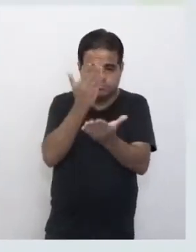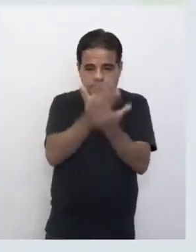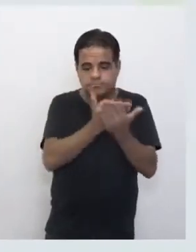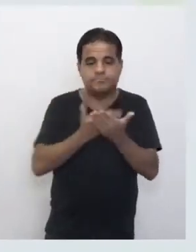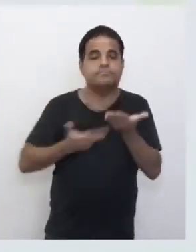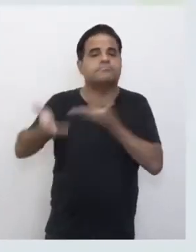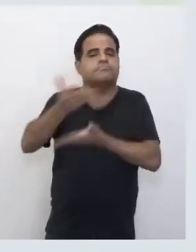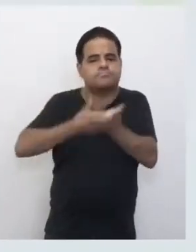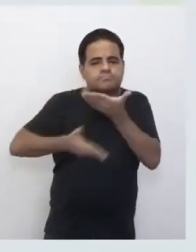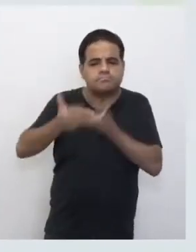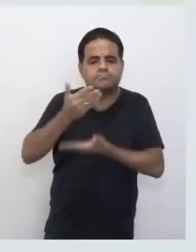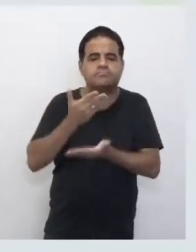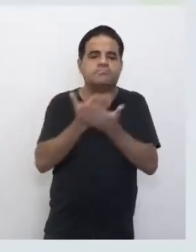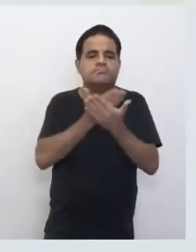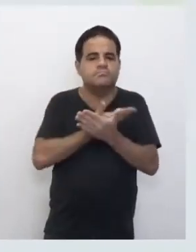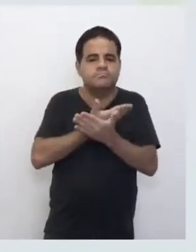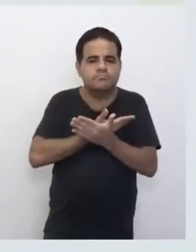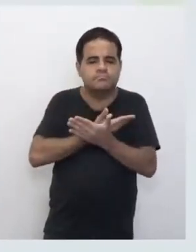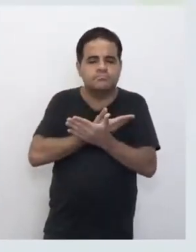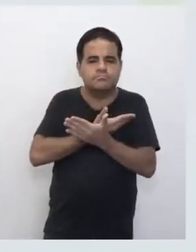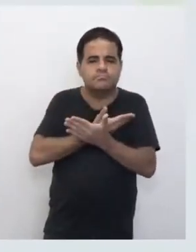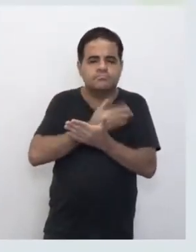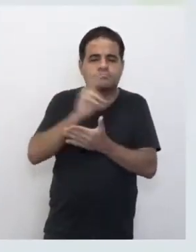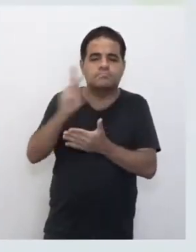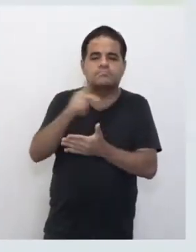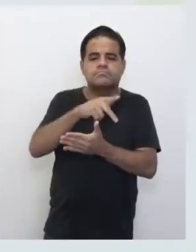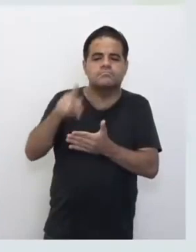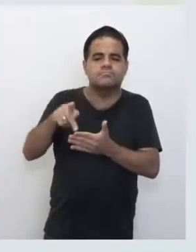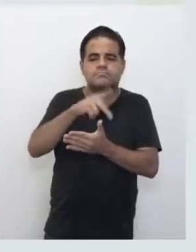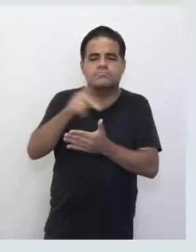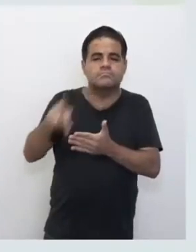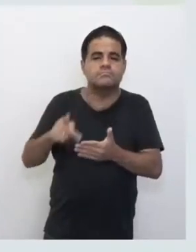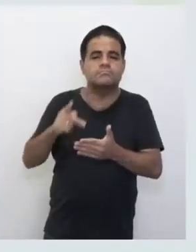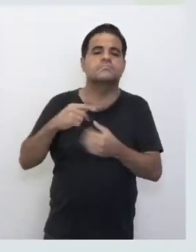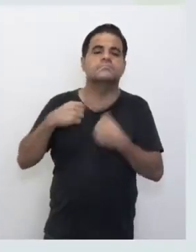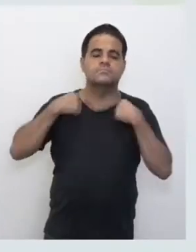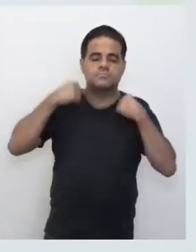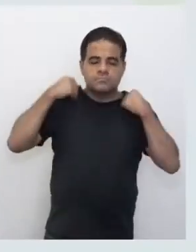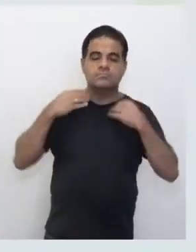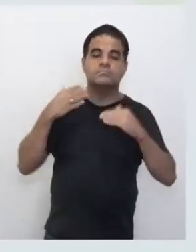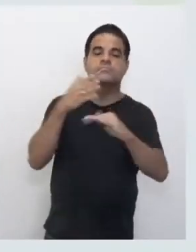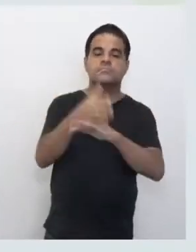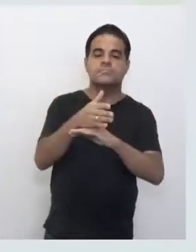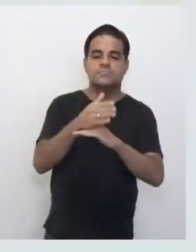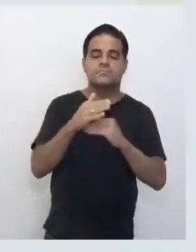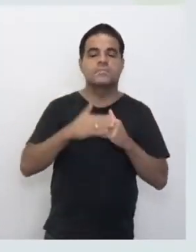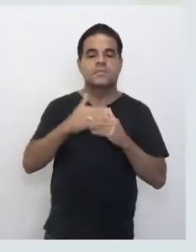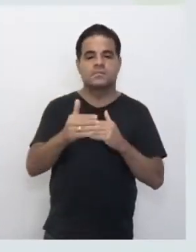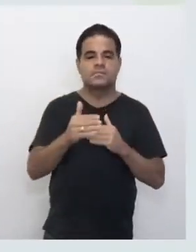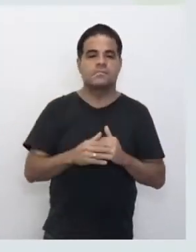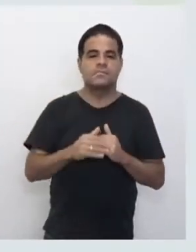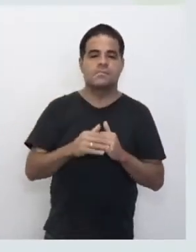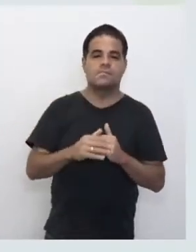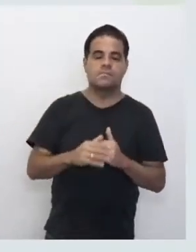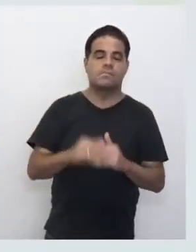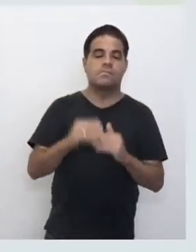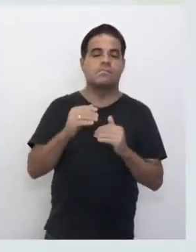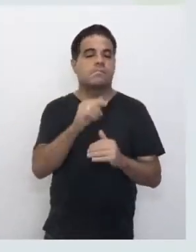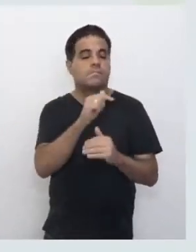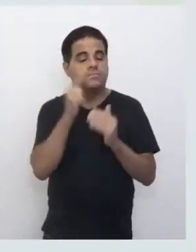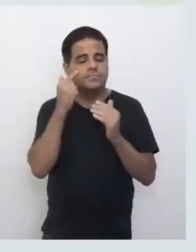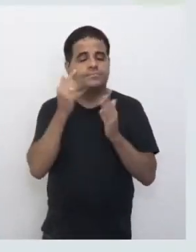interagir com seus colegas e os seus professores. Vamos até entrar aqui no turmas. Então, está vendo, aqui aparece já para você